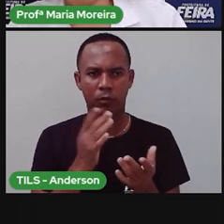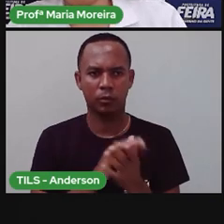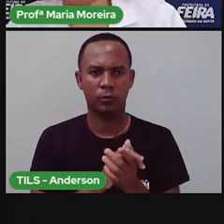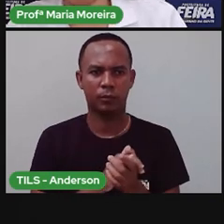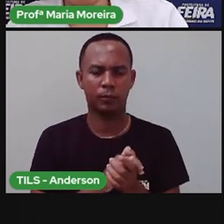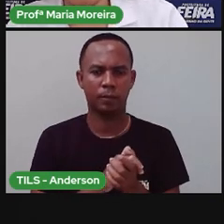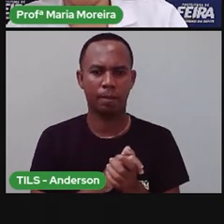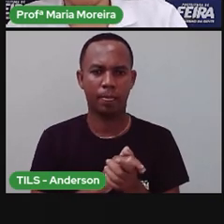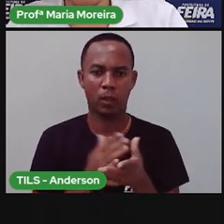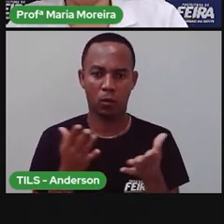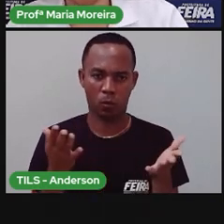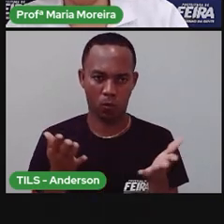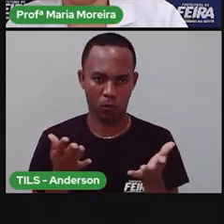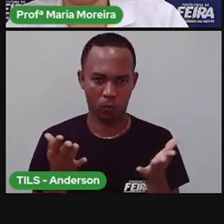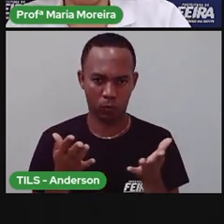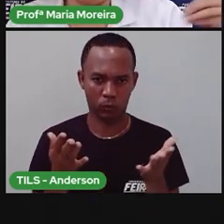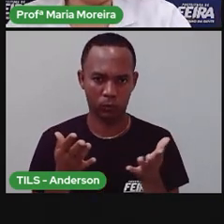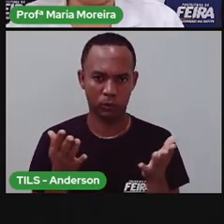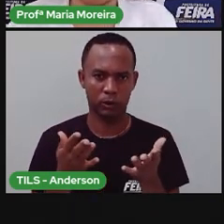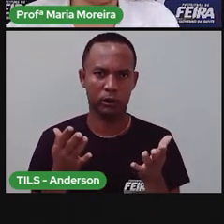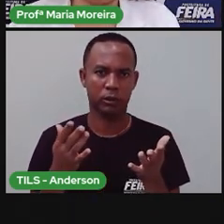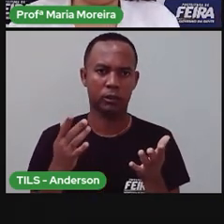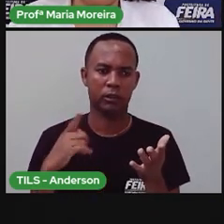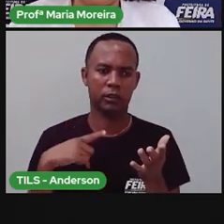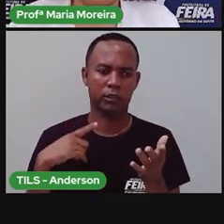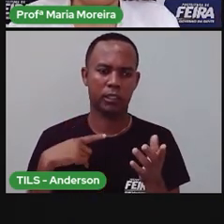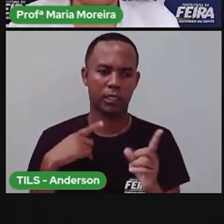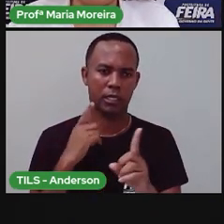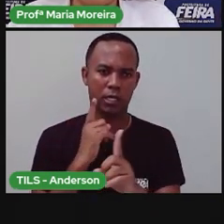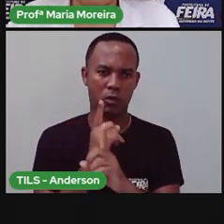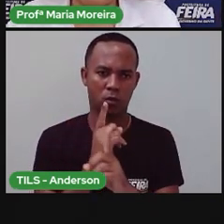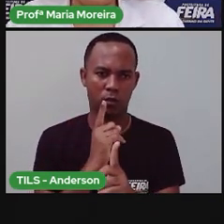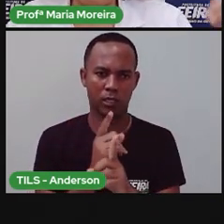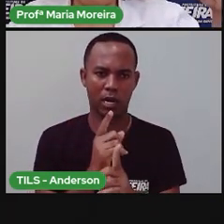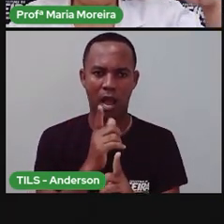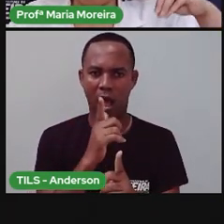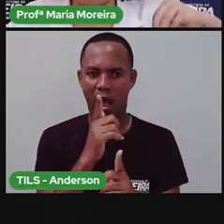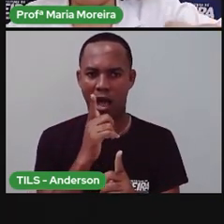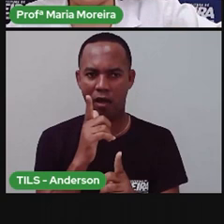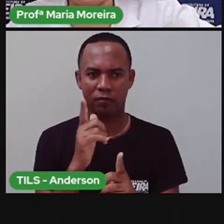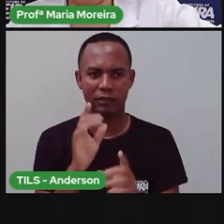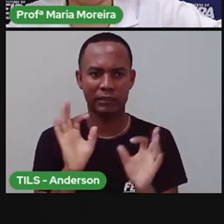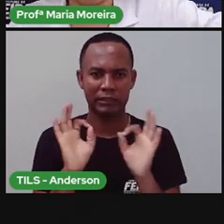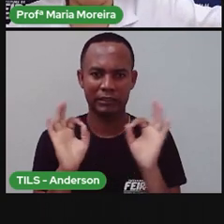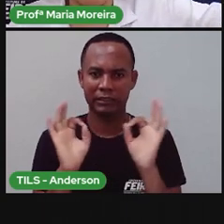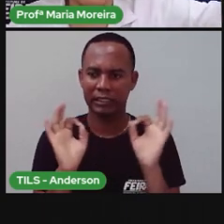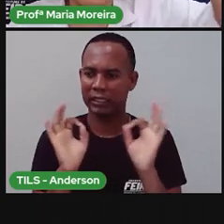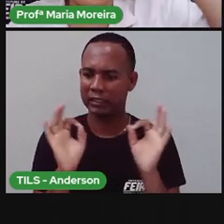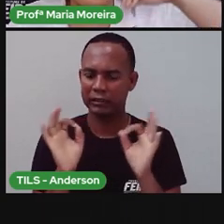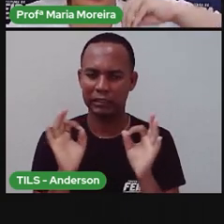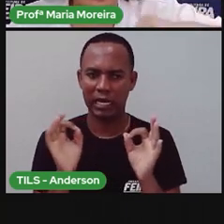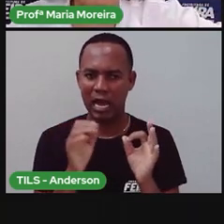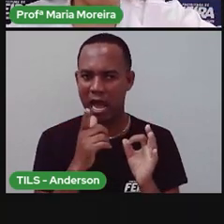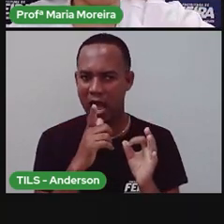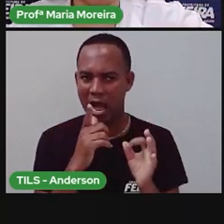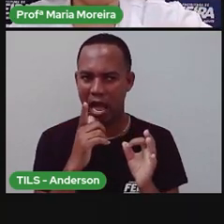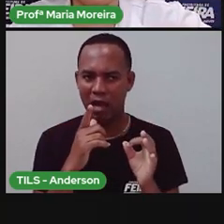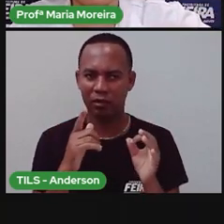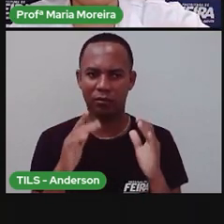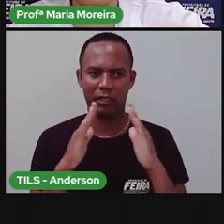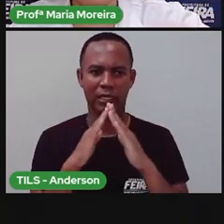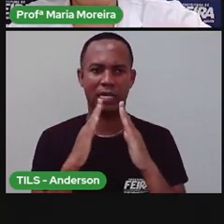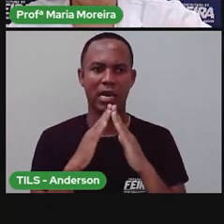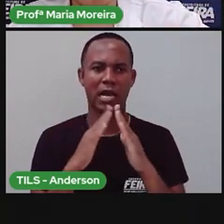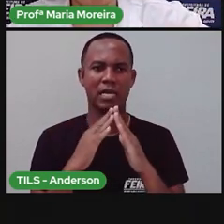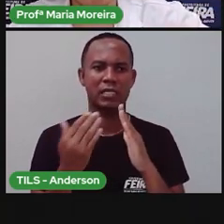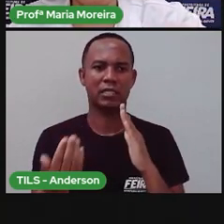hoje, a gente encontra água em nossa casa. Se a gente não tivesse a tecnologia para trazer essa água até nossa